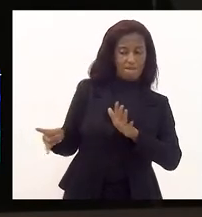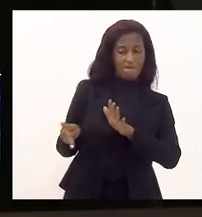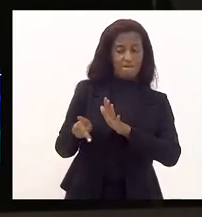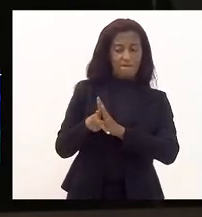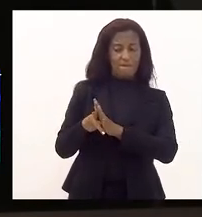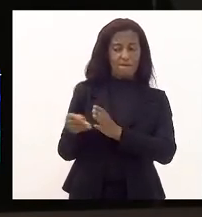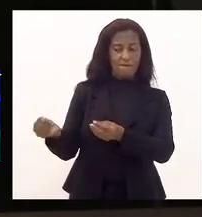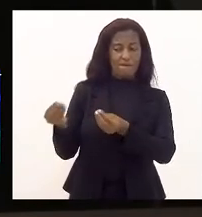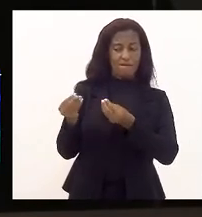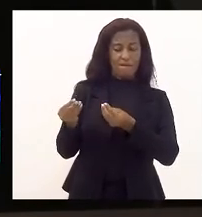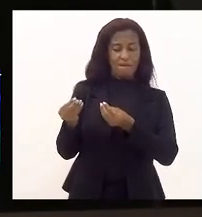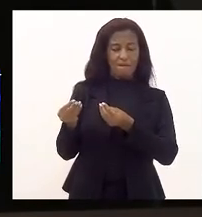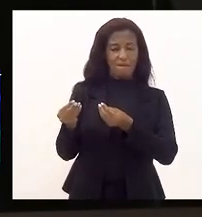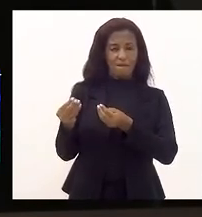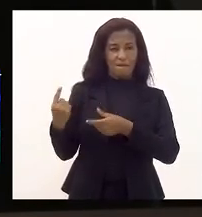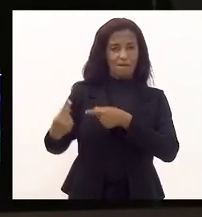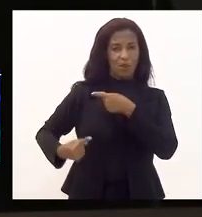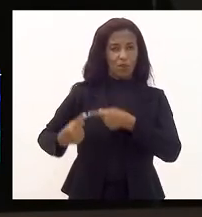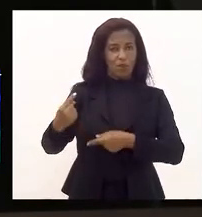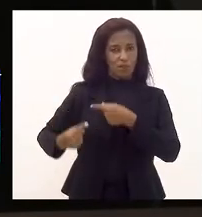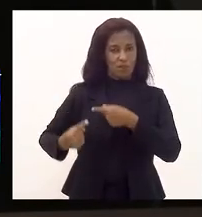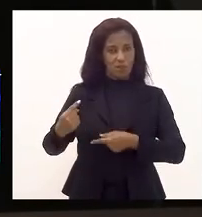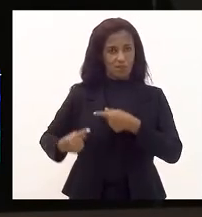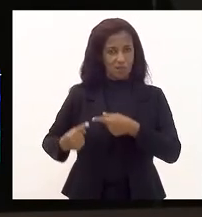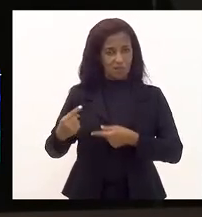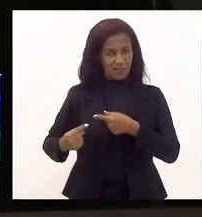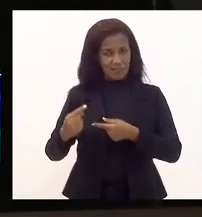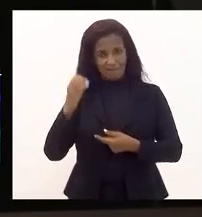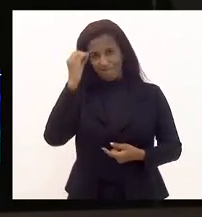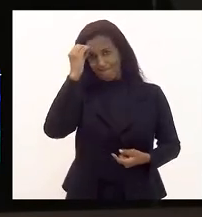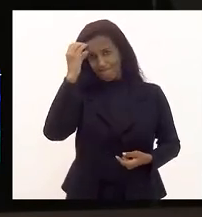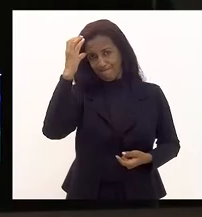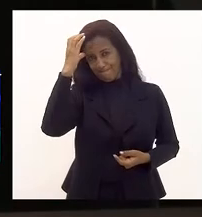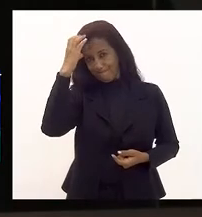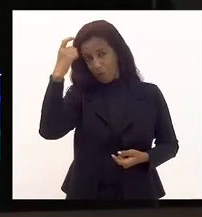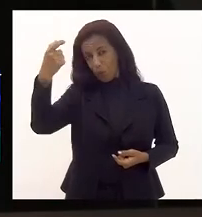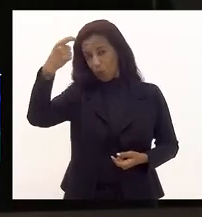conscientização política. A cultura